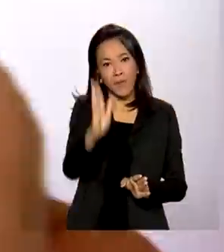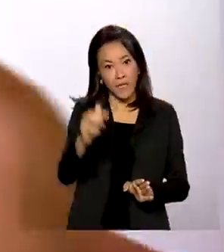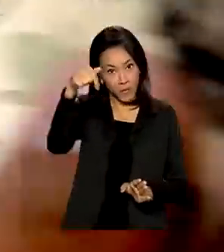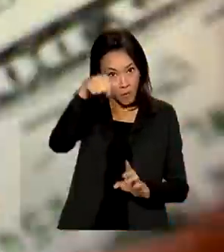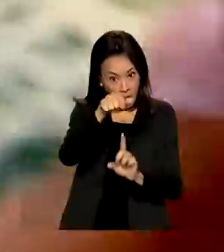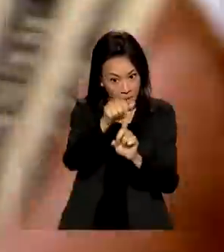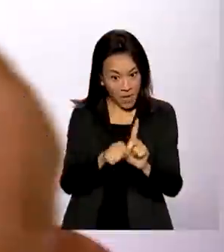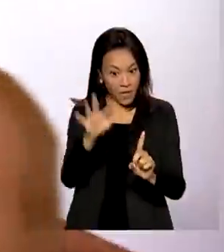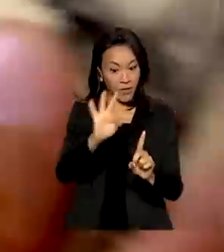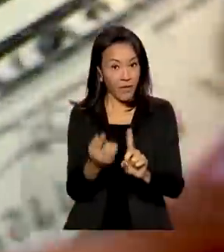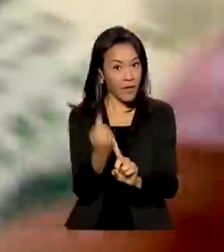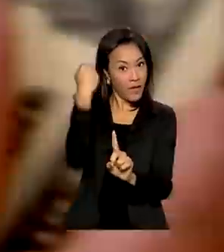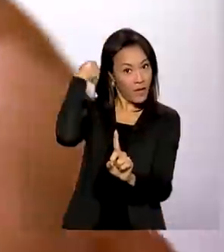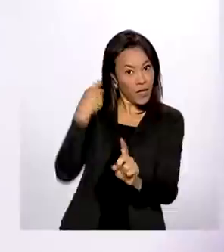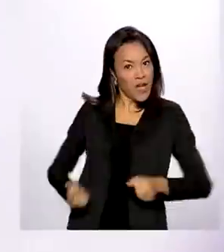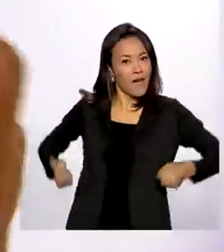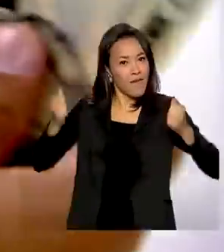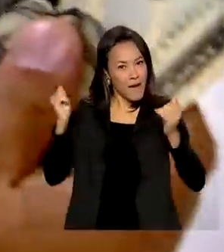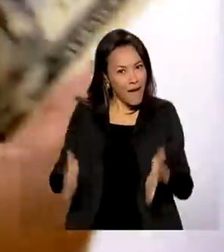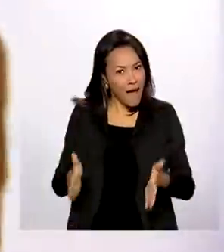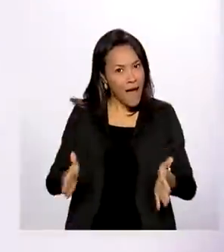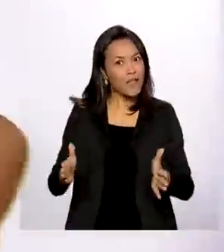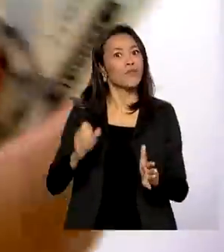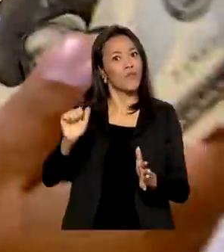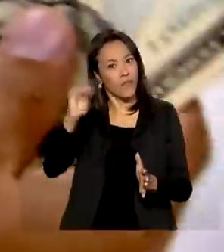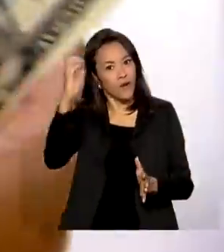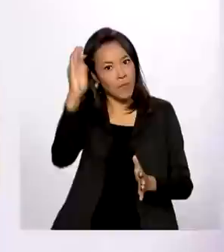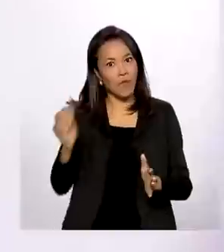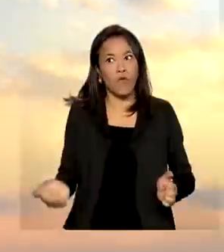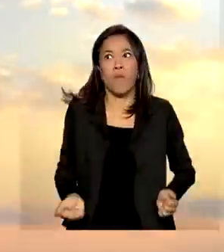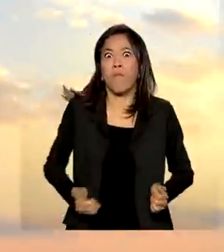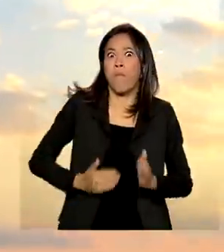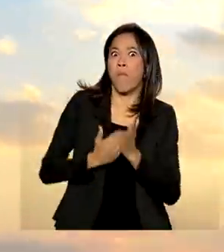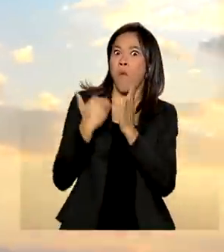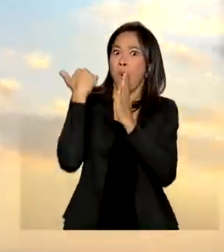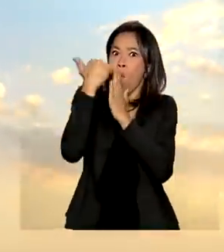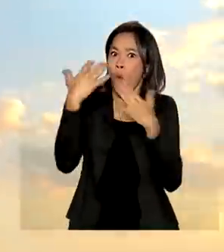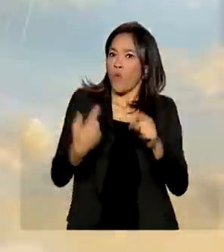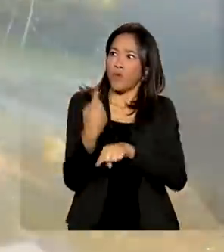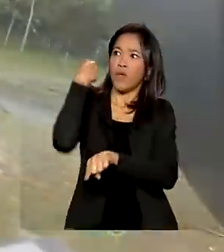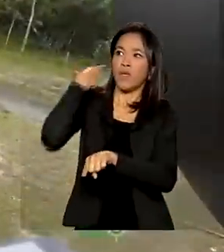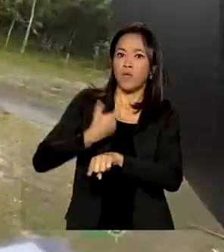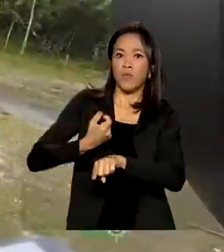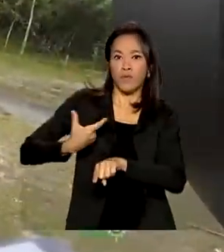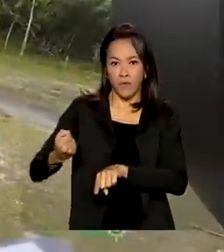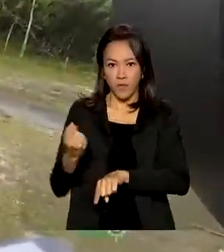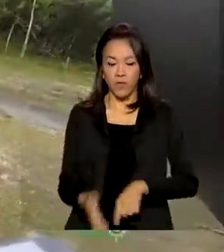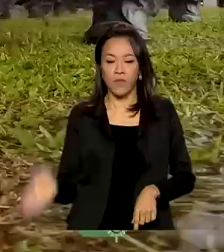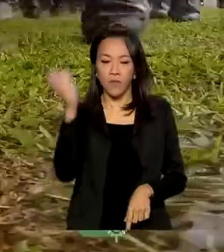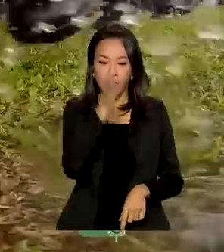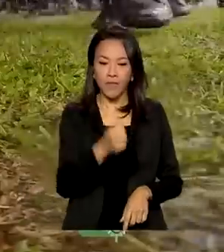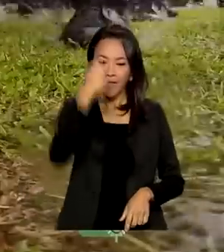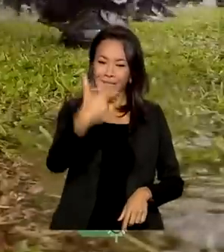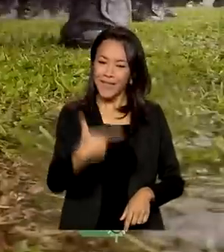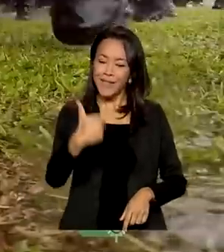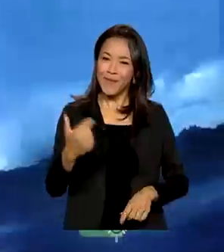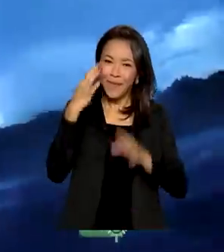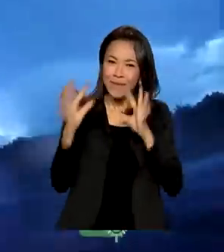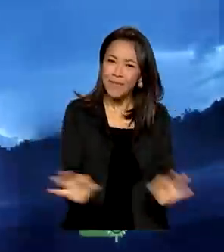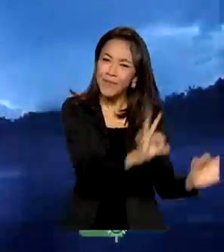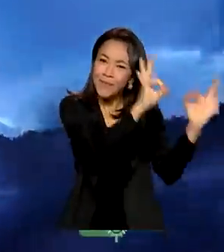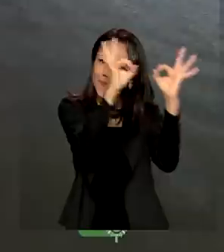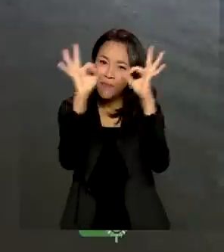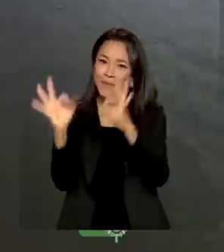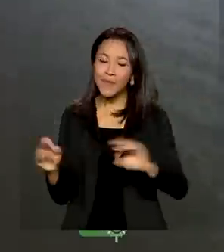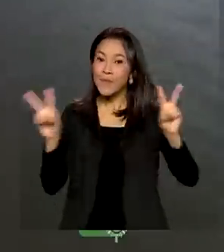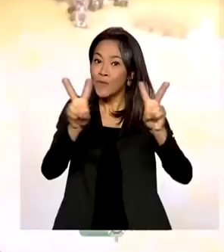deste ano, o gasto no exterior foi o maior para o mês desde 2020. E na segunda reportagem especial sobre